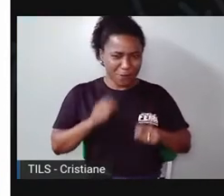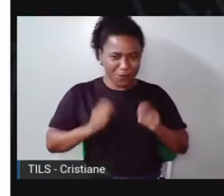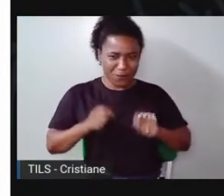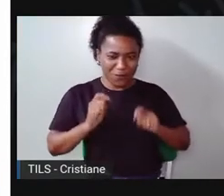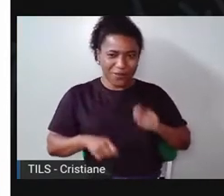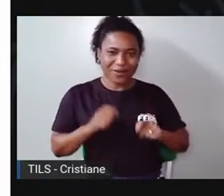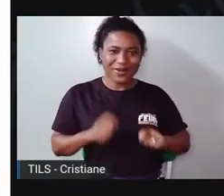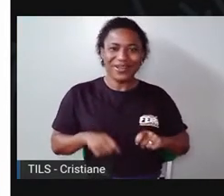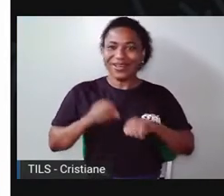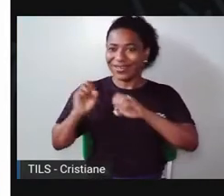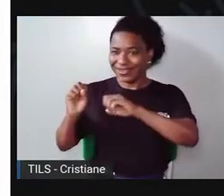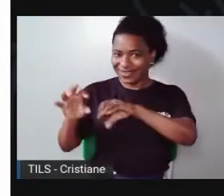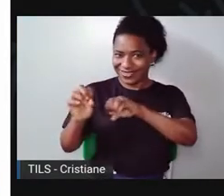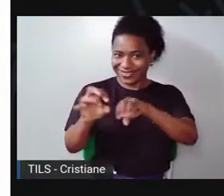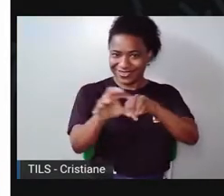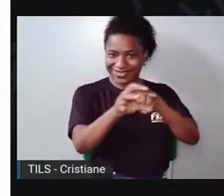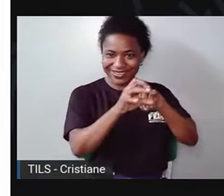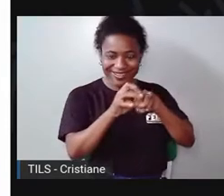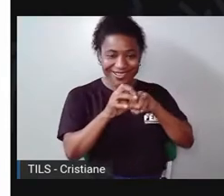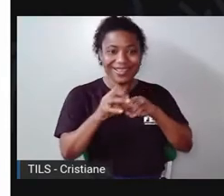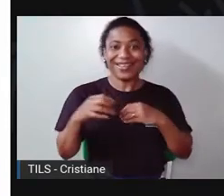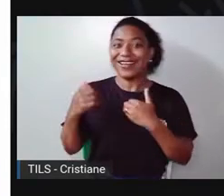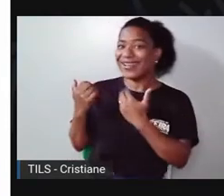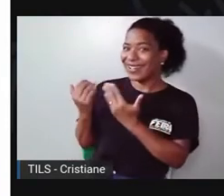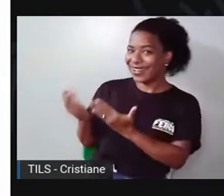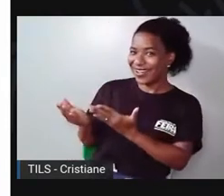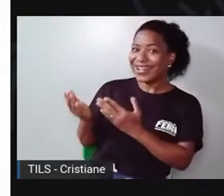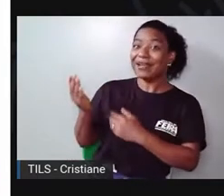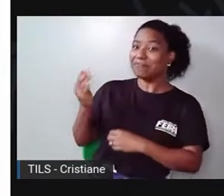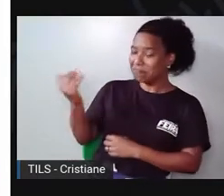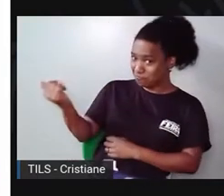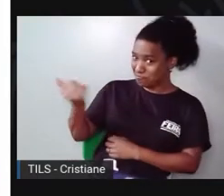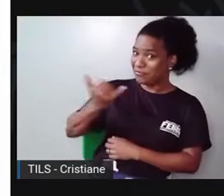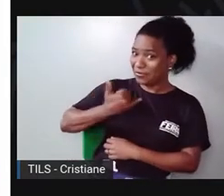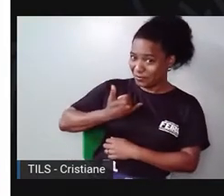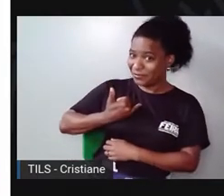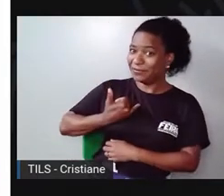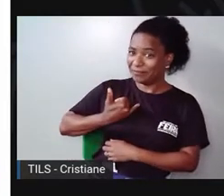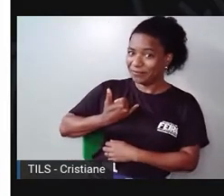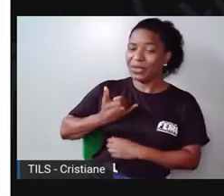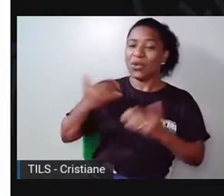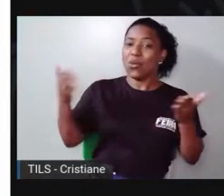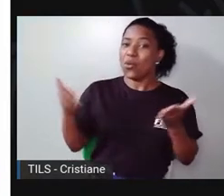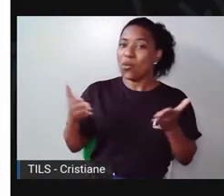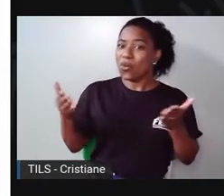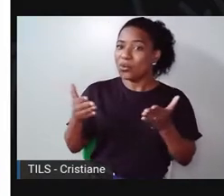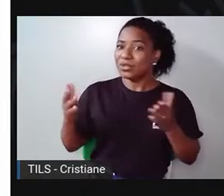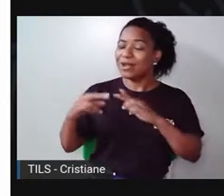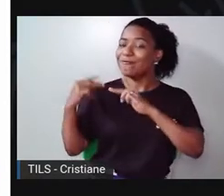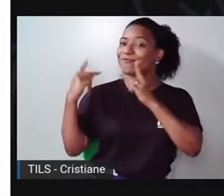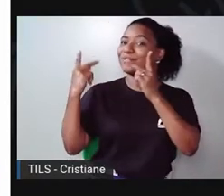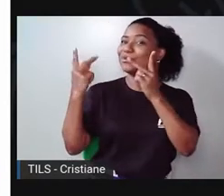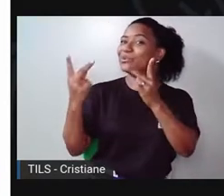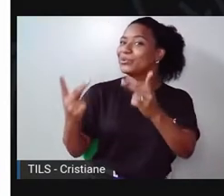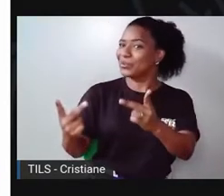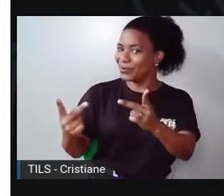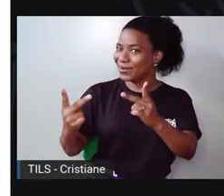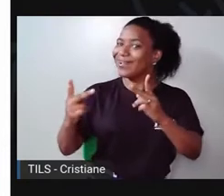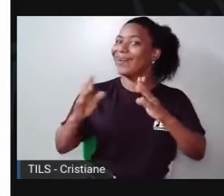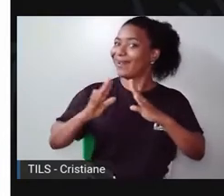Sabe o que foi que ela me contou? Ela me contou que hoje ela visitou a cozinha da casa dela.